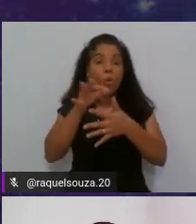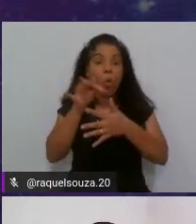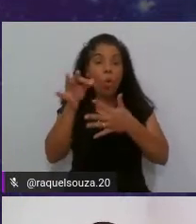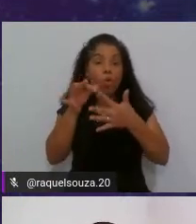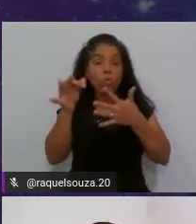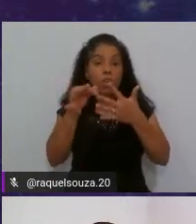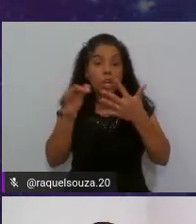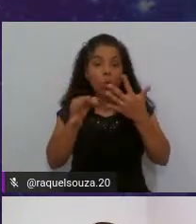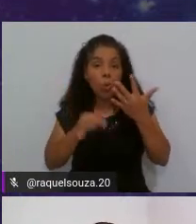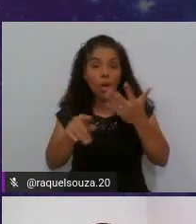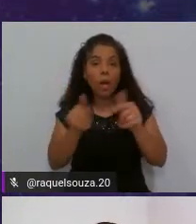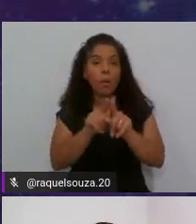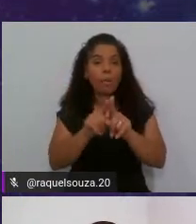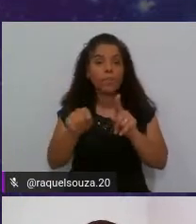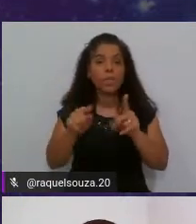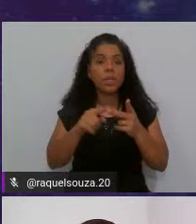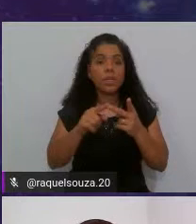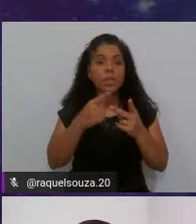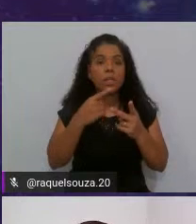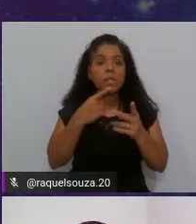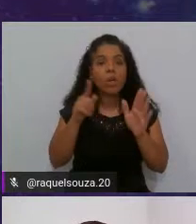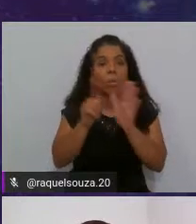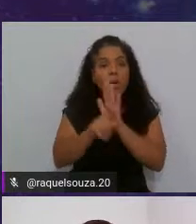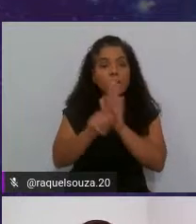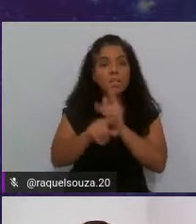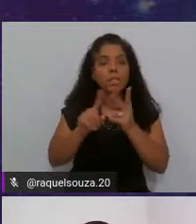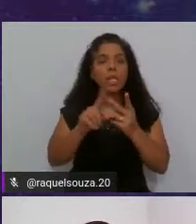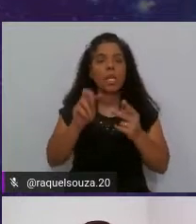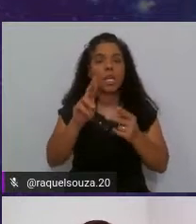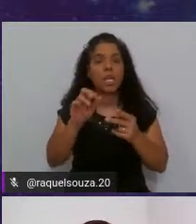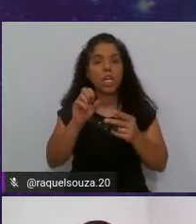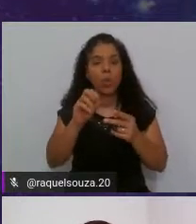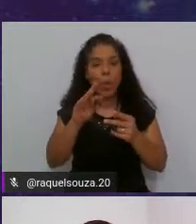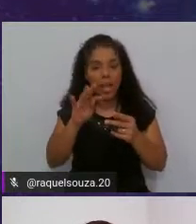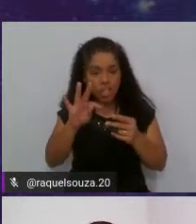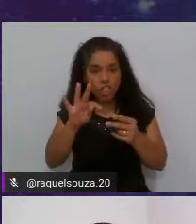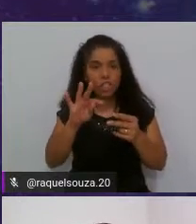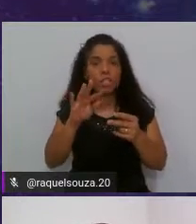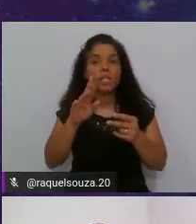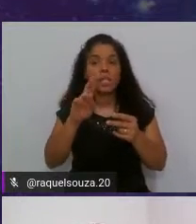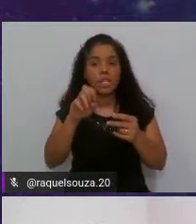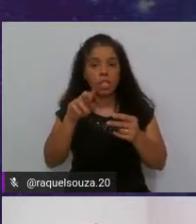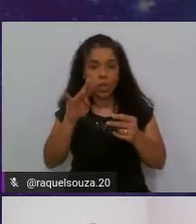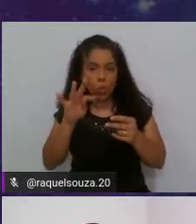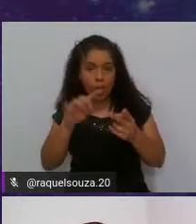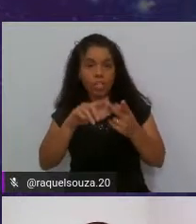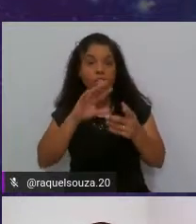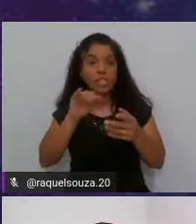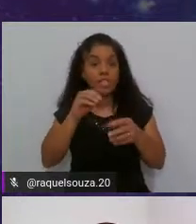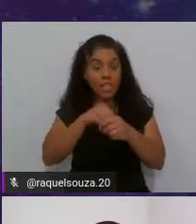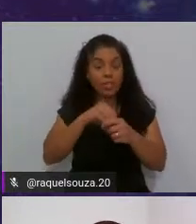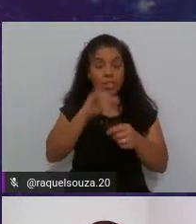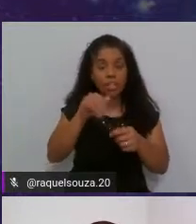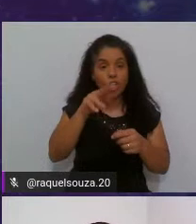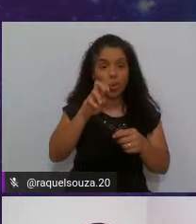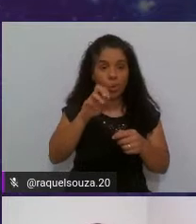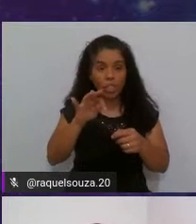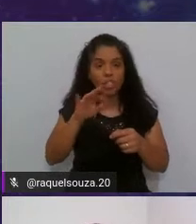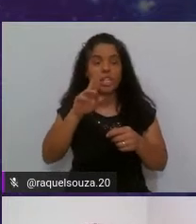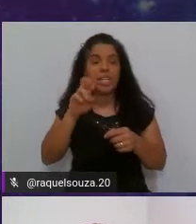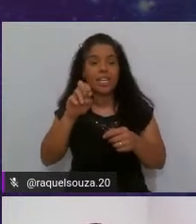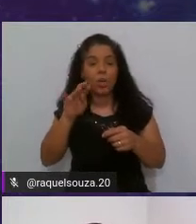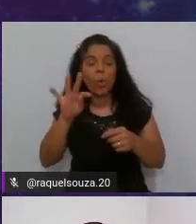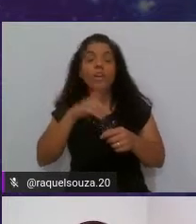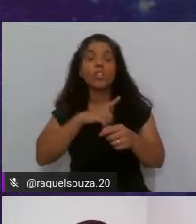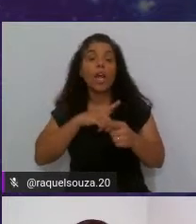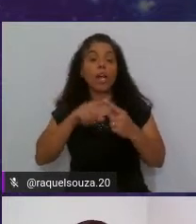um JUnity Request tá e dentro dessa JUnity Request ela que é o ponto principal